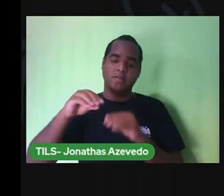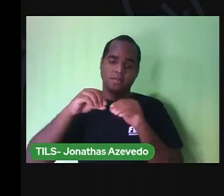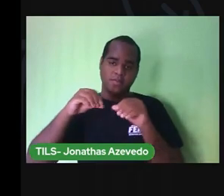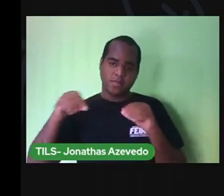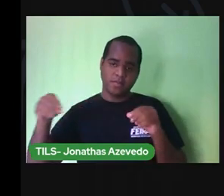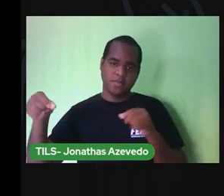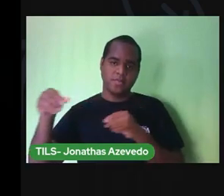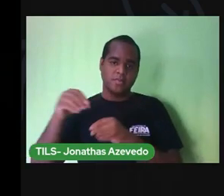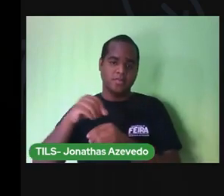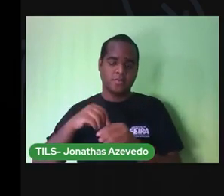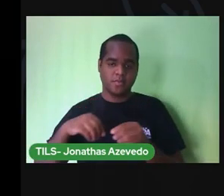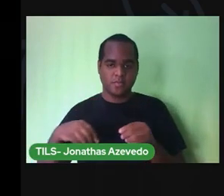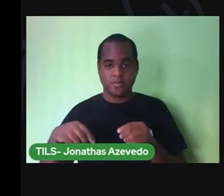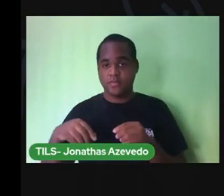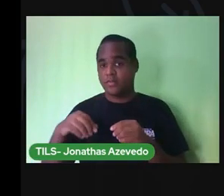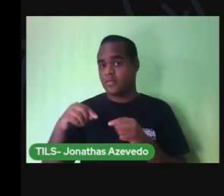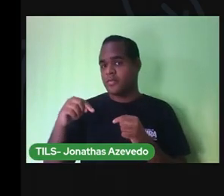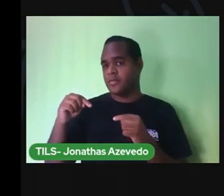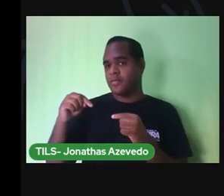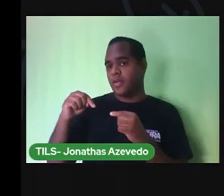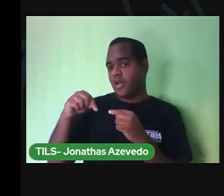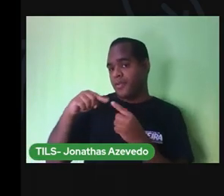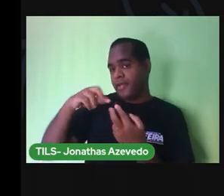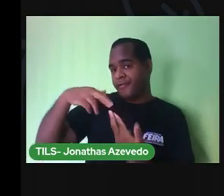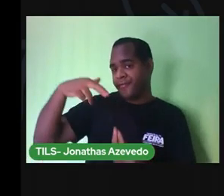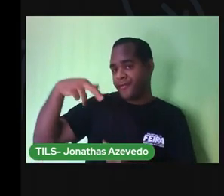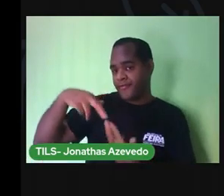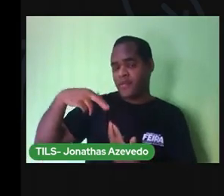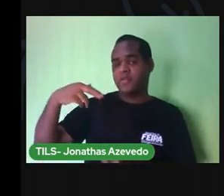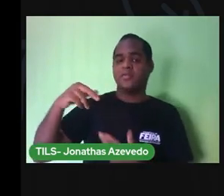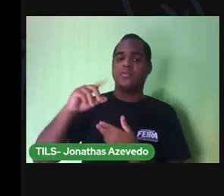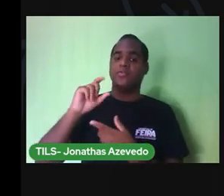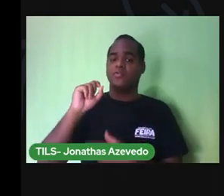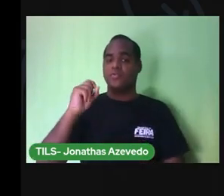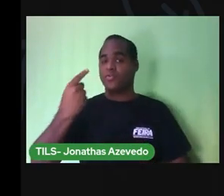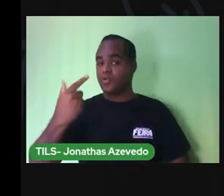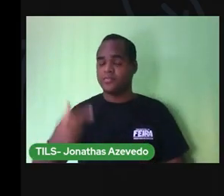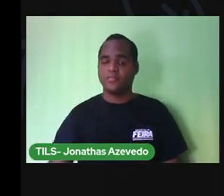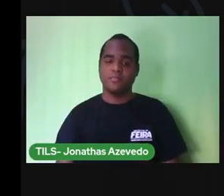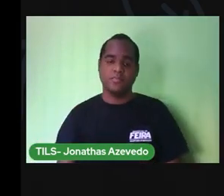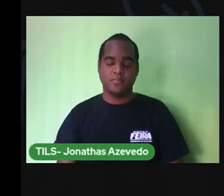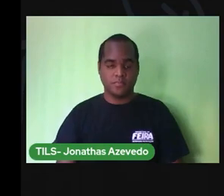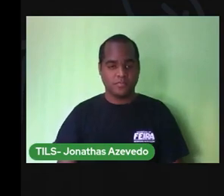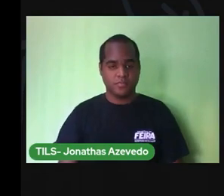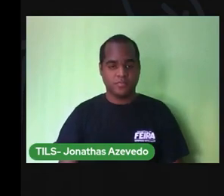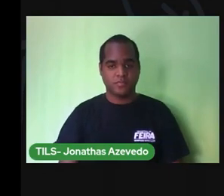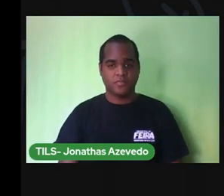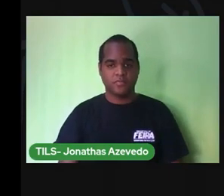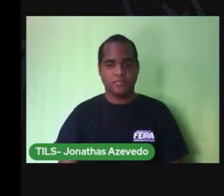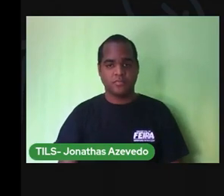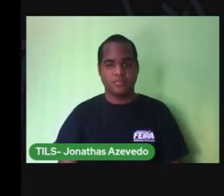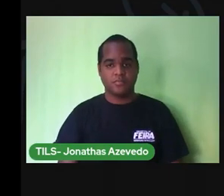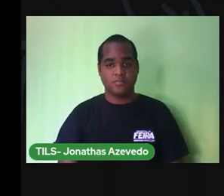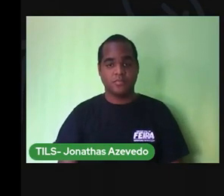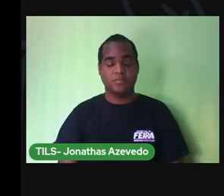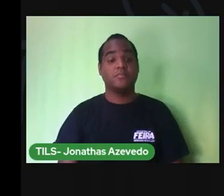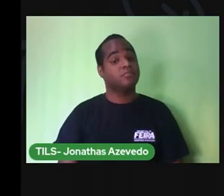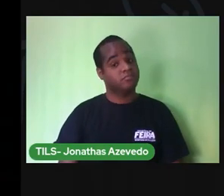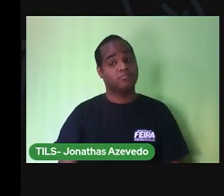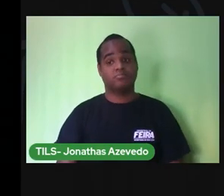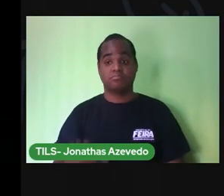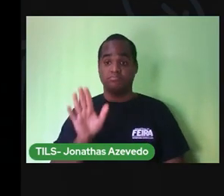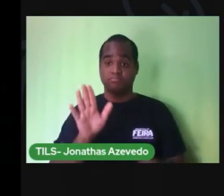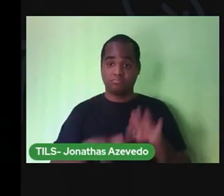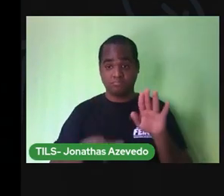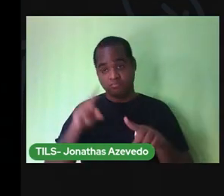de bailarina em volta do sol. Vou mostrar para vocês. Mas de conta, porque a